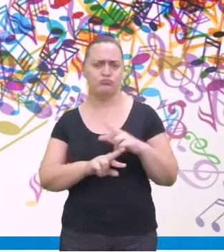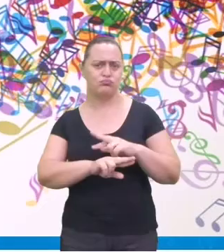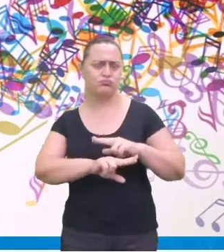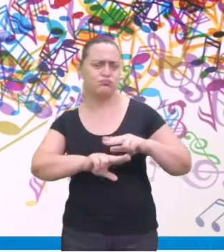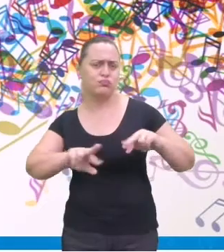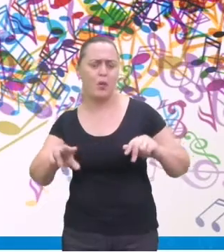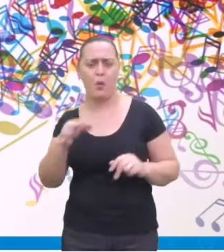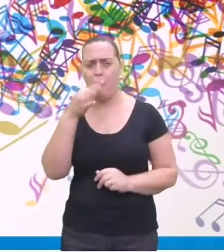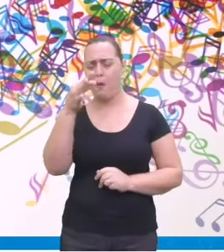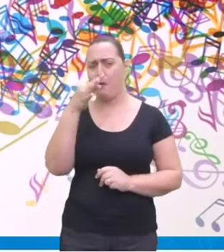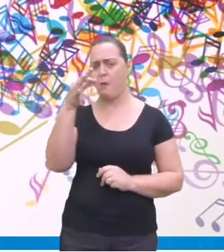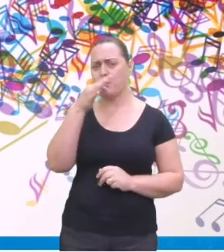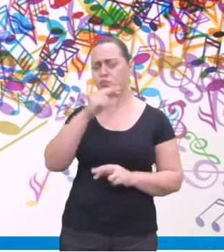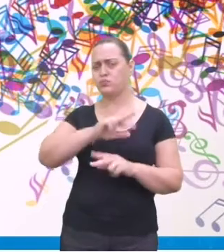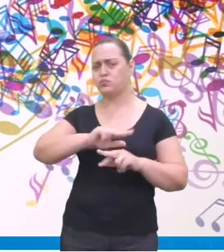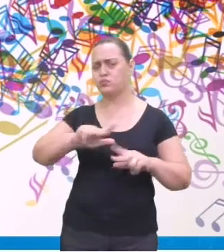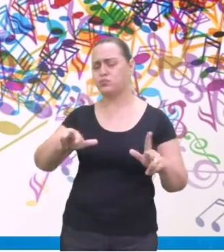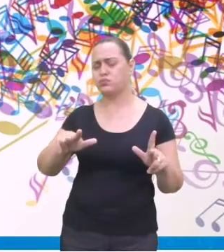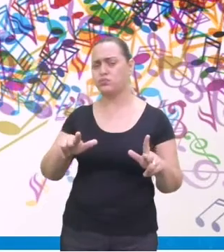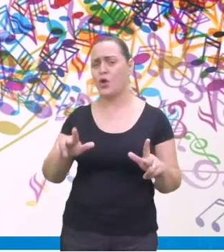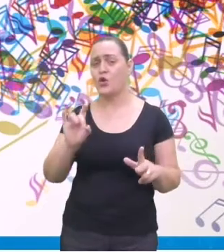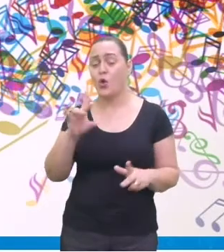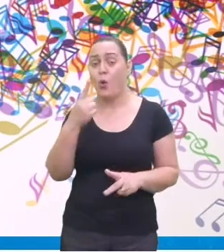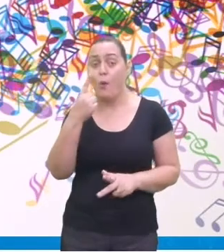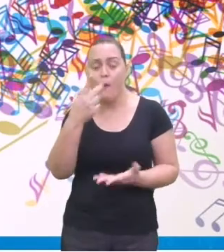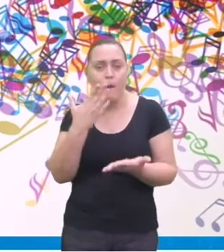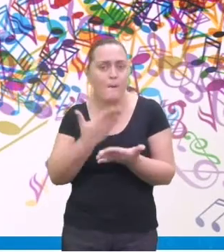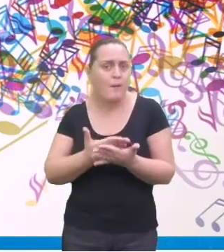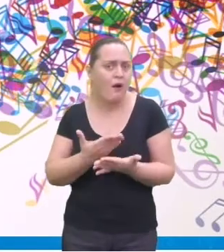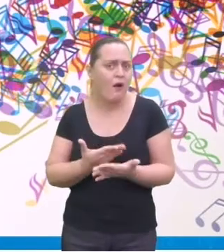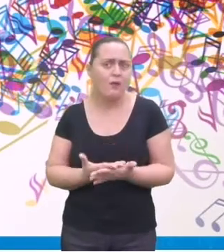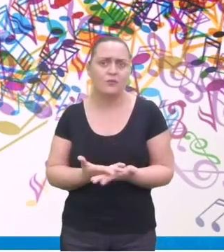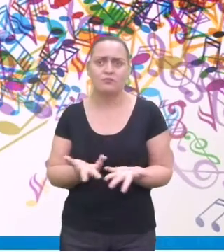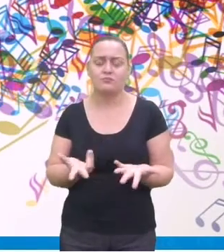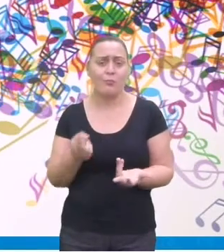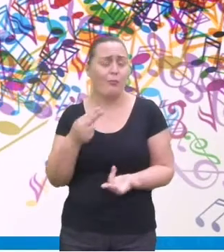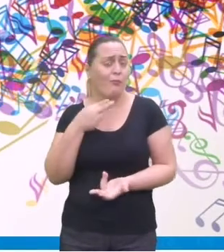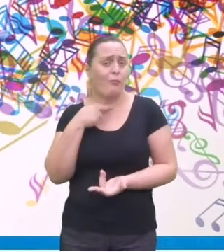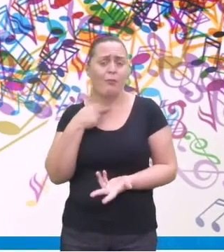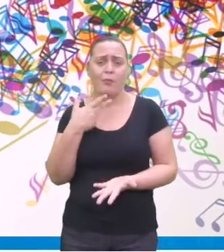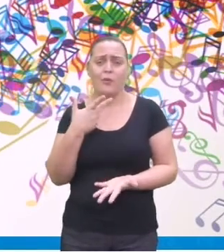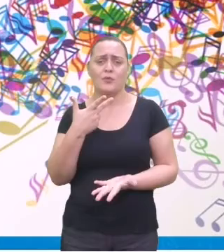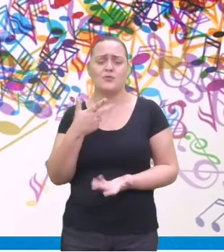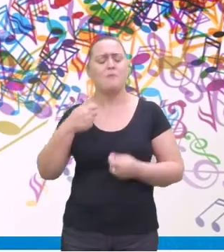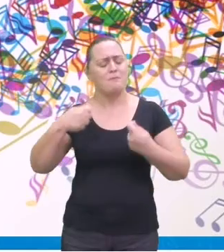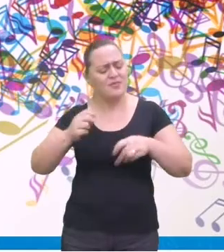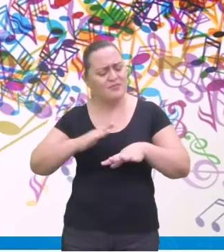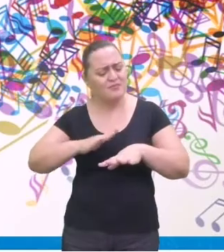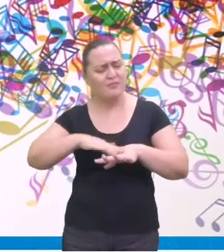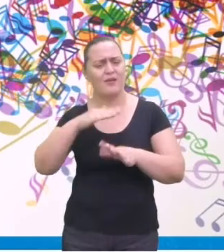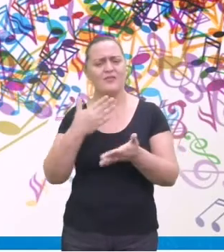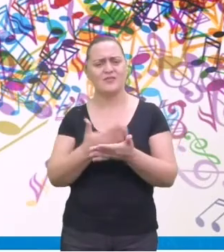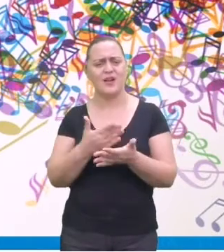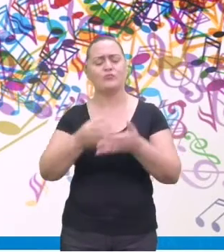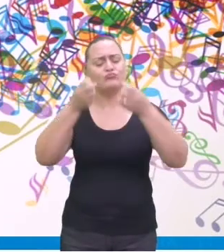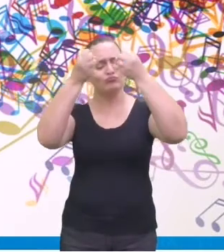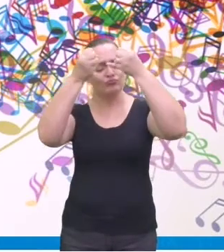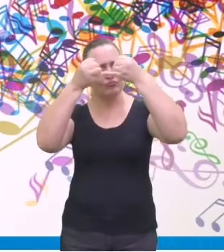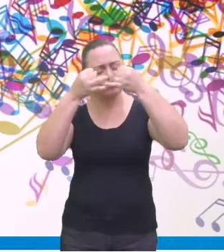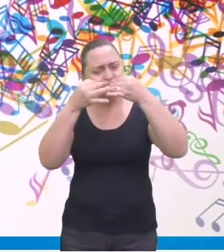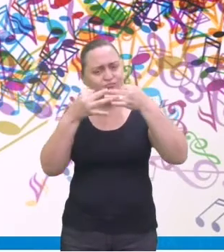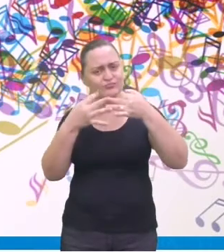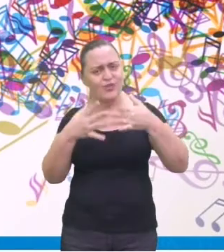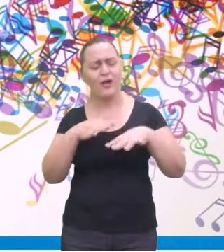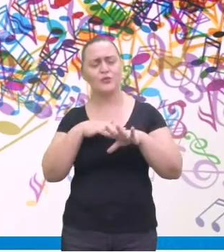diversos e não caberiam apenas em uma aula. Nós teríamos duas, três aulas para falar dos gêneros musicais